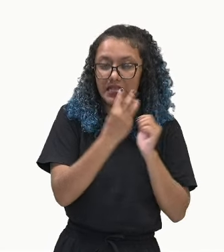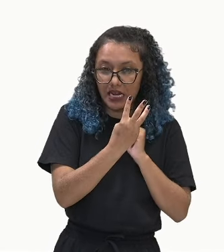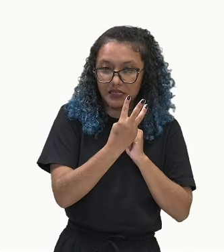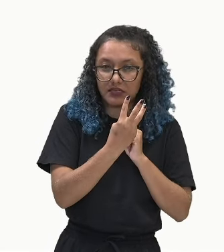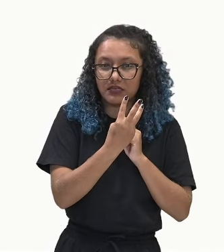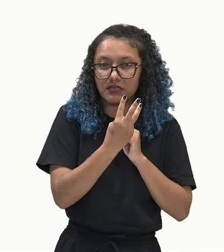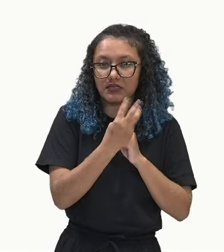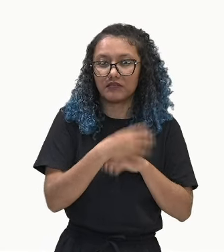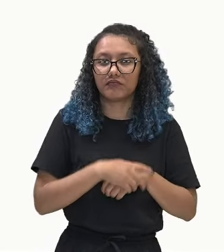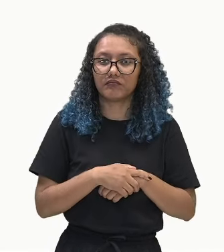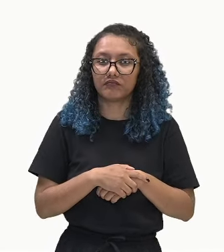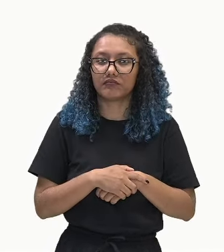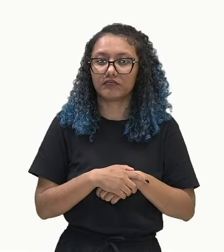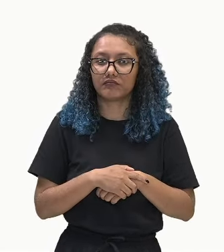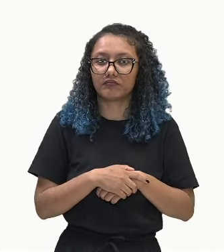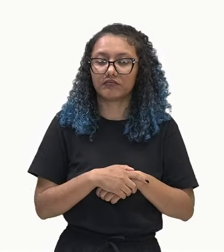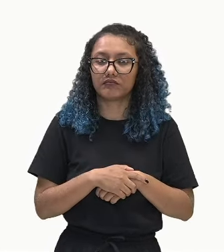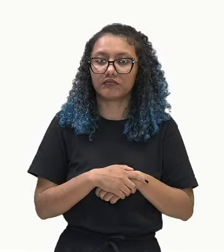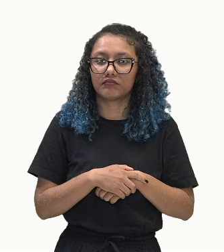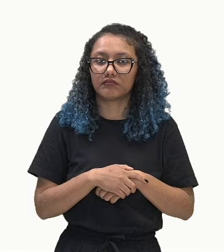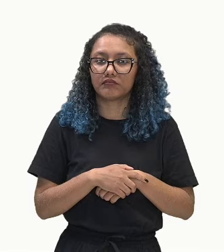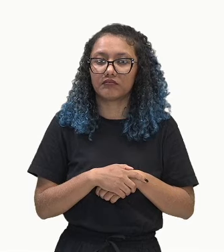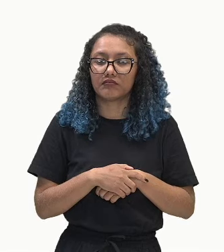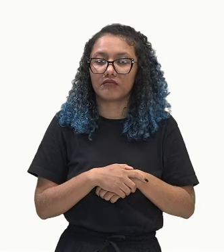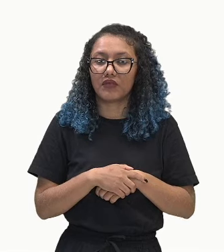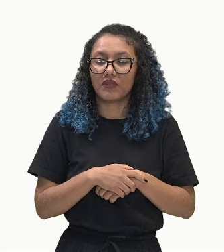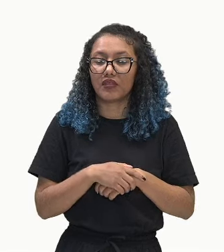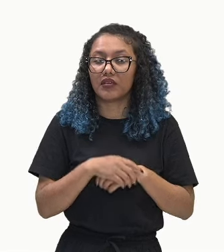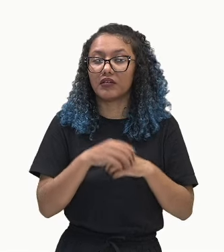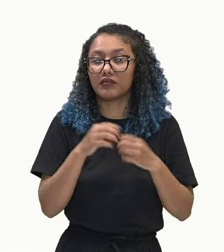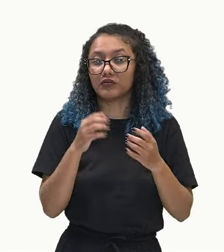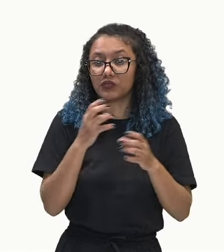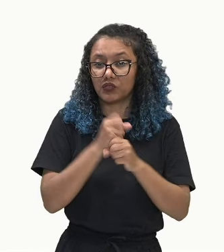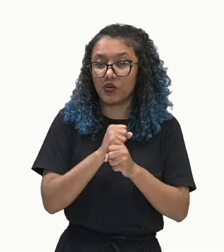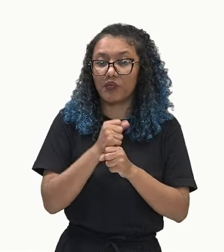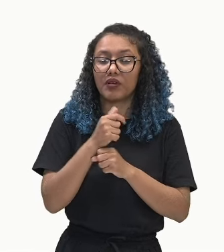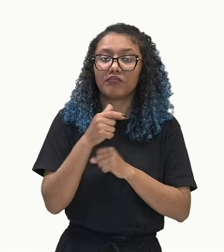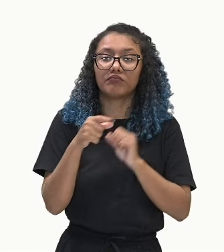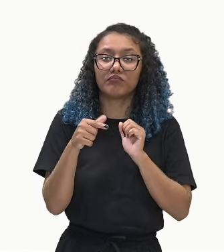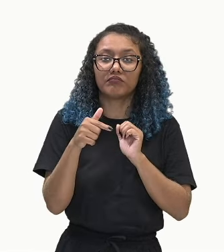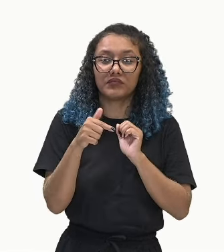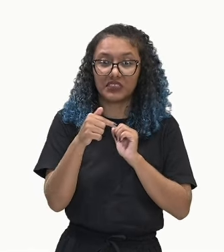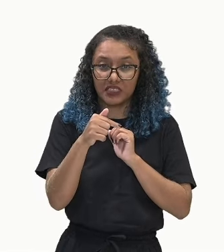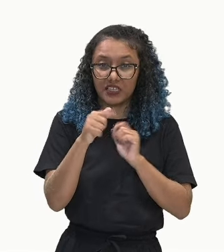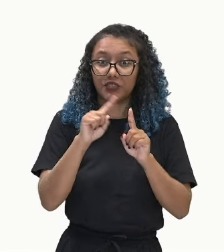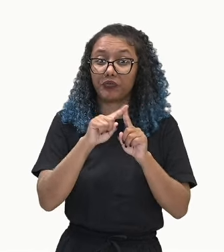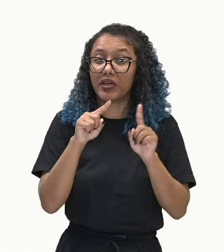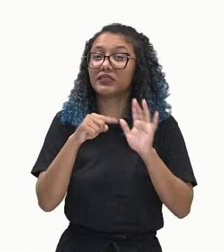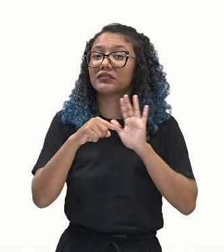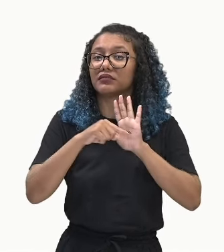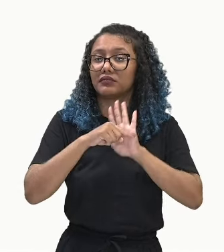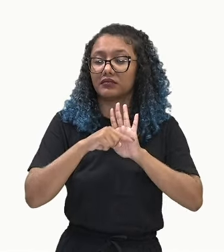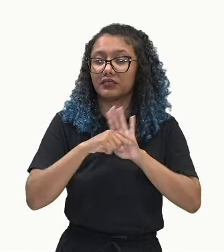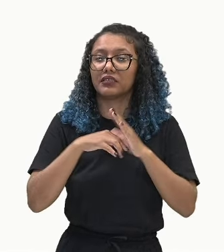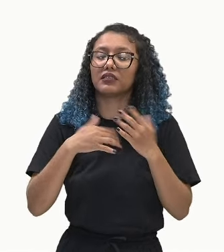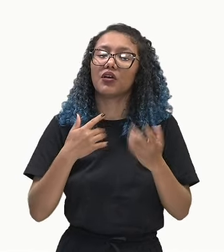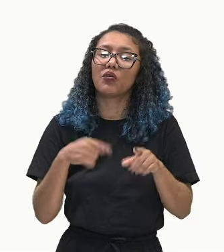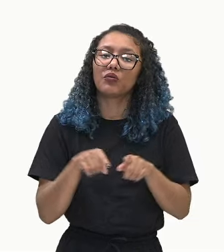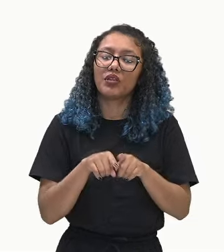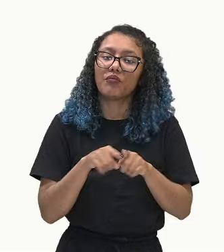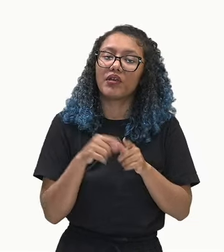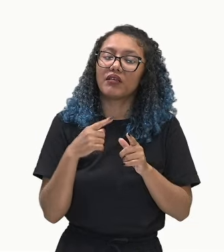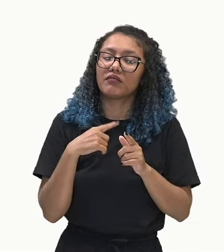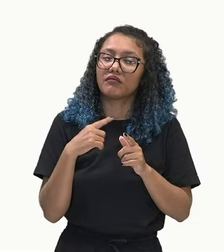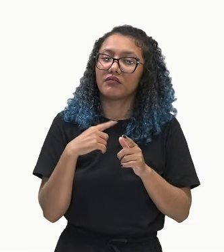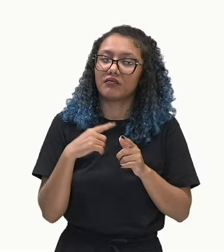4, menos 3, sinais iguais. Somamos, dá 7, só que negativo. Então, também temos uma PA,